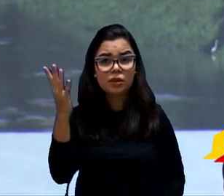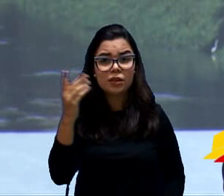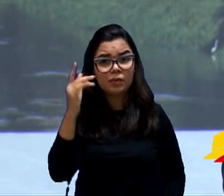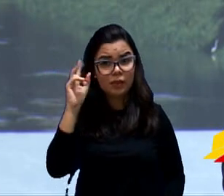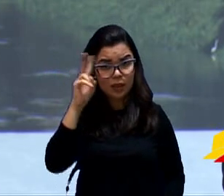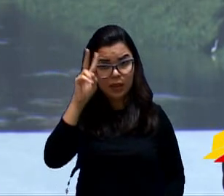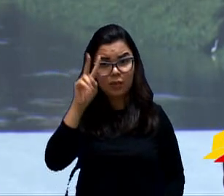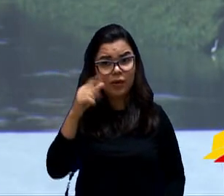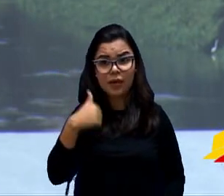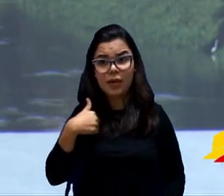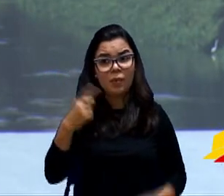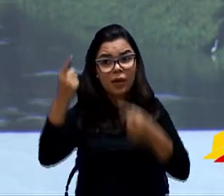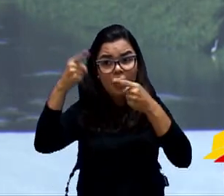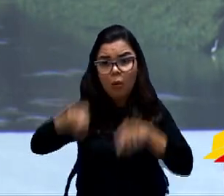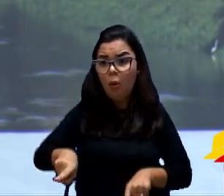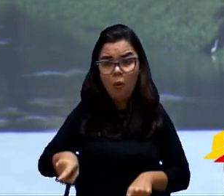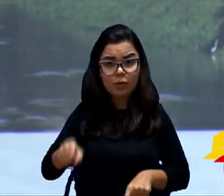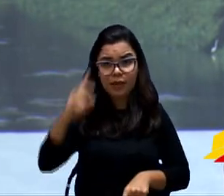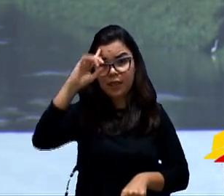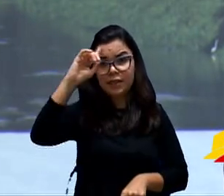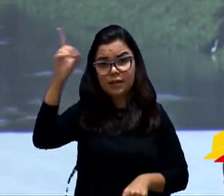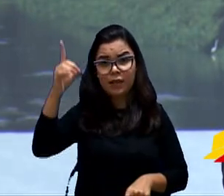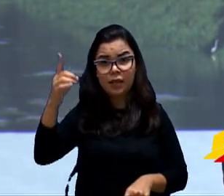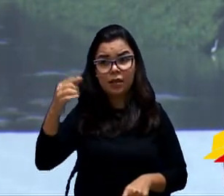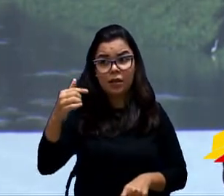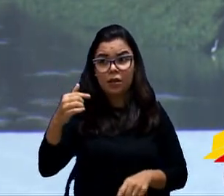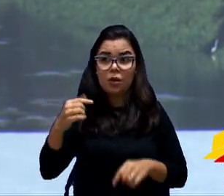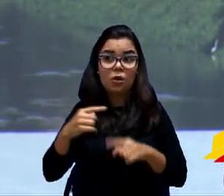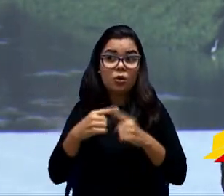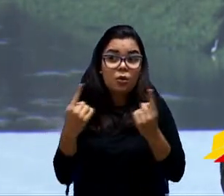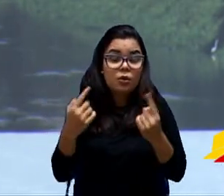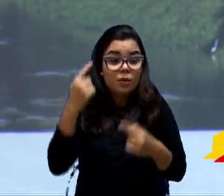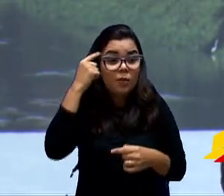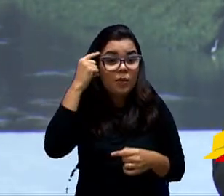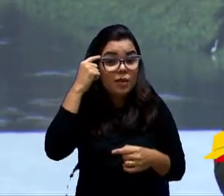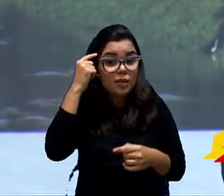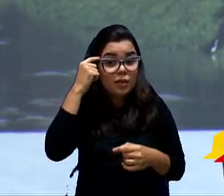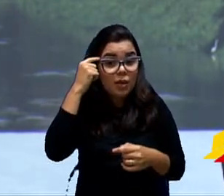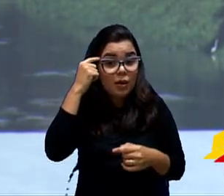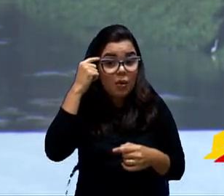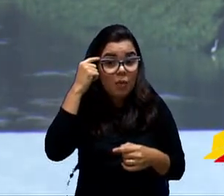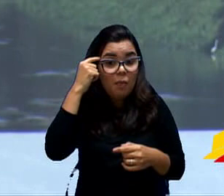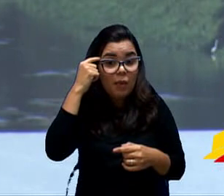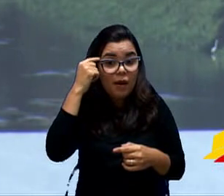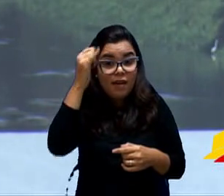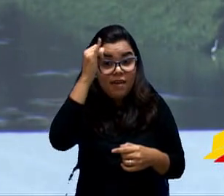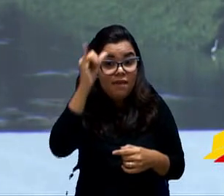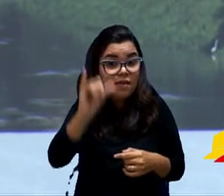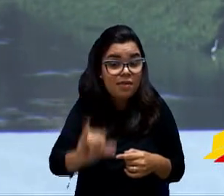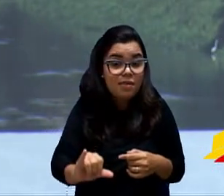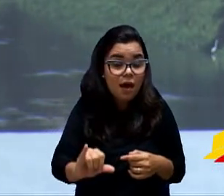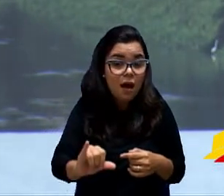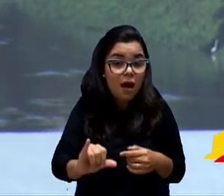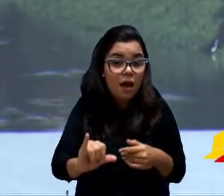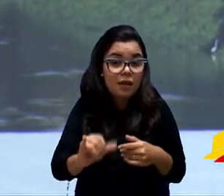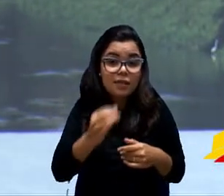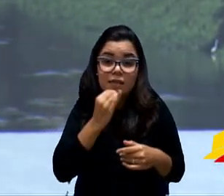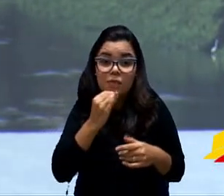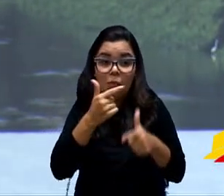projeto, não. Ninguém está sendo o contrário. A gente está pensando para evitar alguma problemática futura aqui.